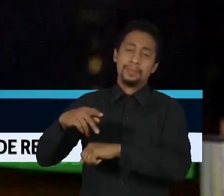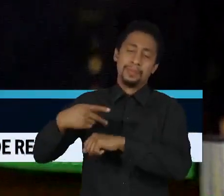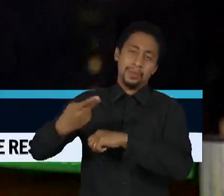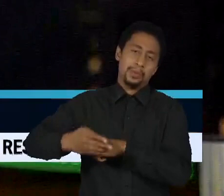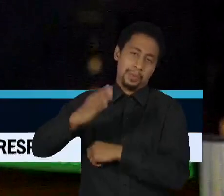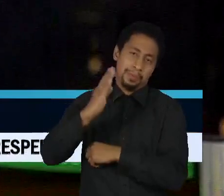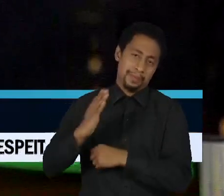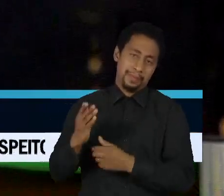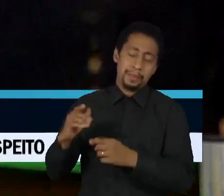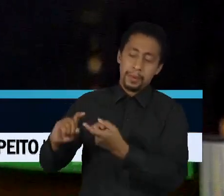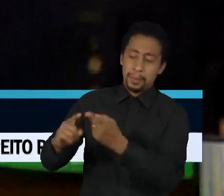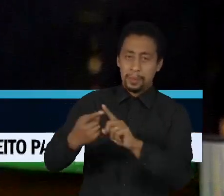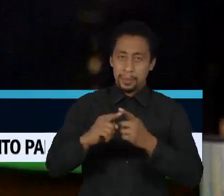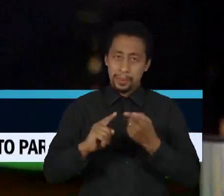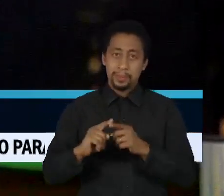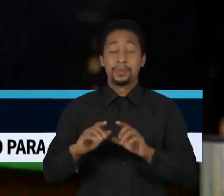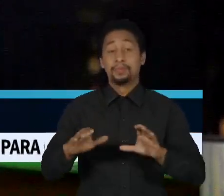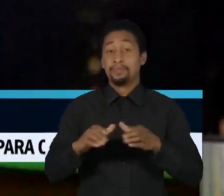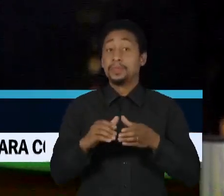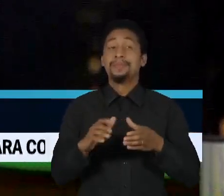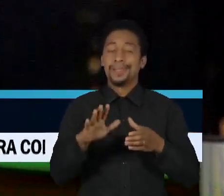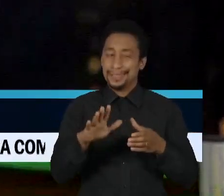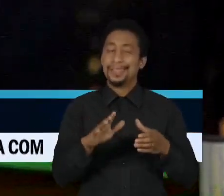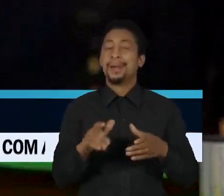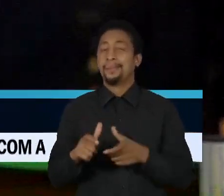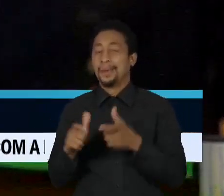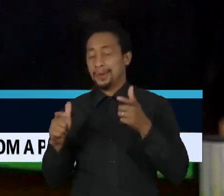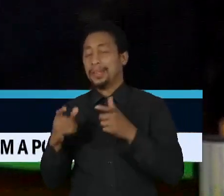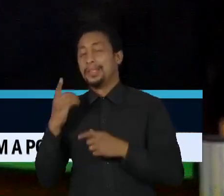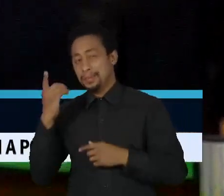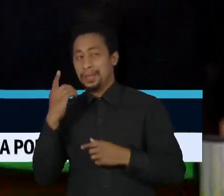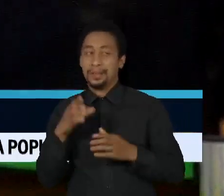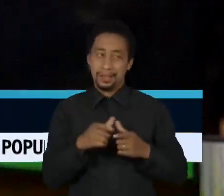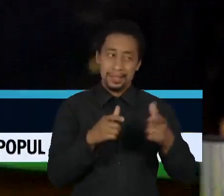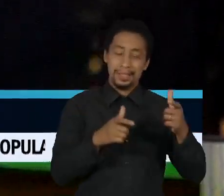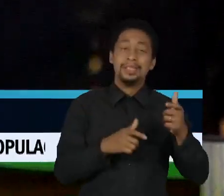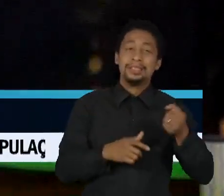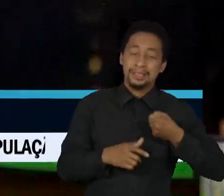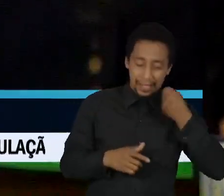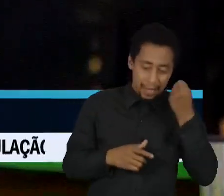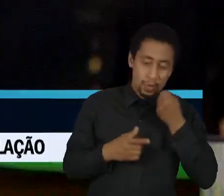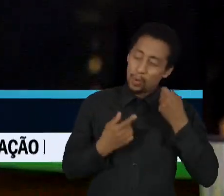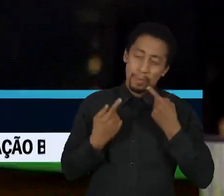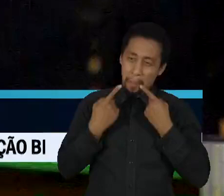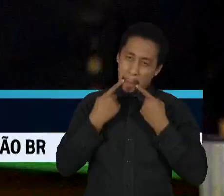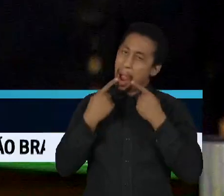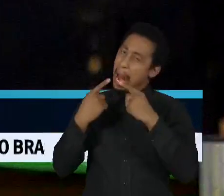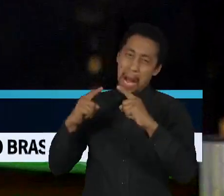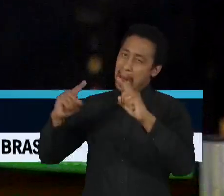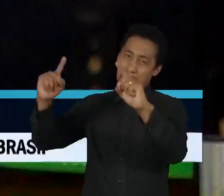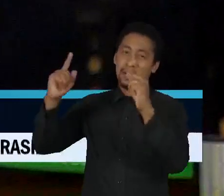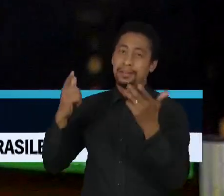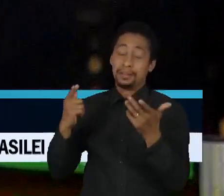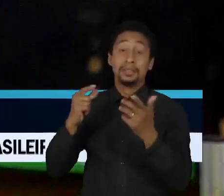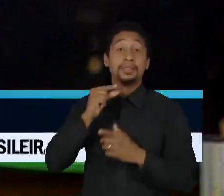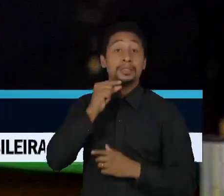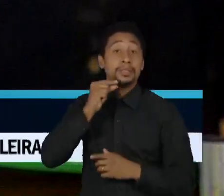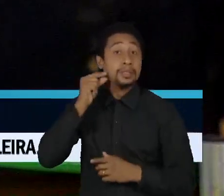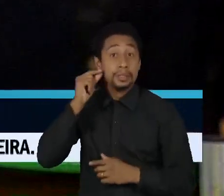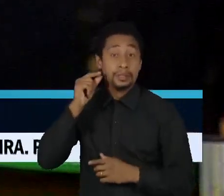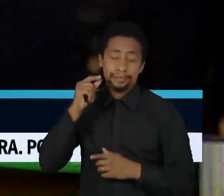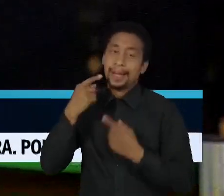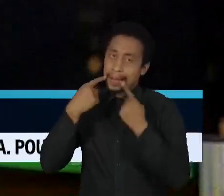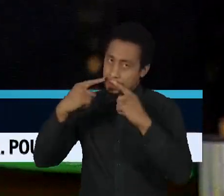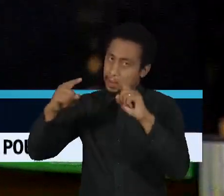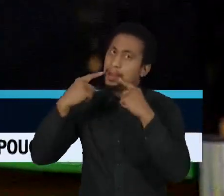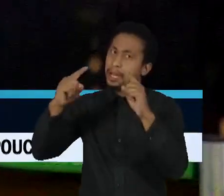alvo de críticas de senadores e deputados, principalmente do presidente da Câmara, Arthur Lira. Ele tem cobrado uma